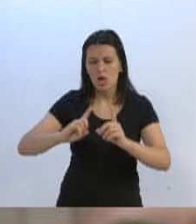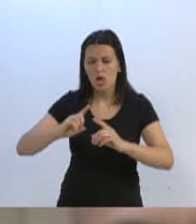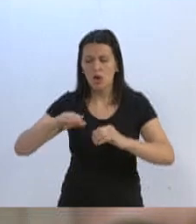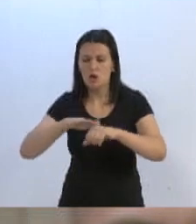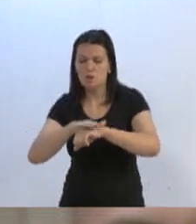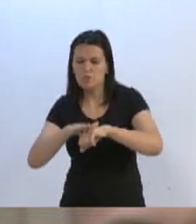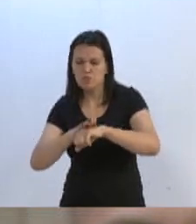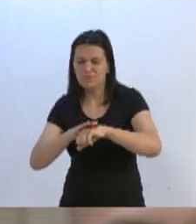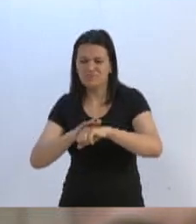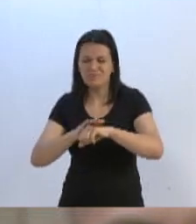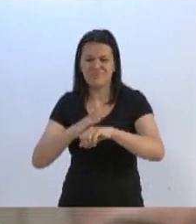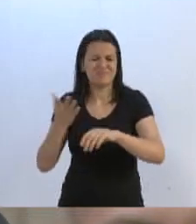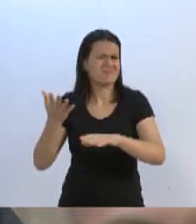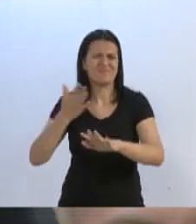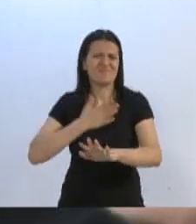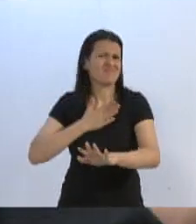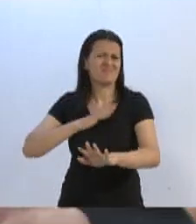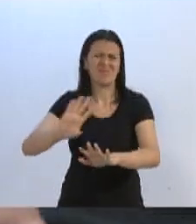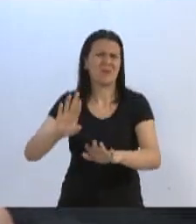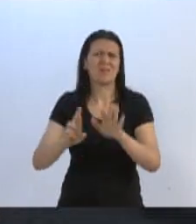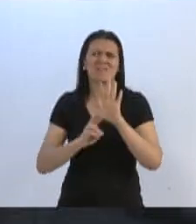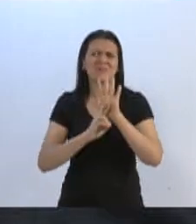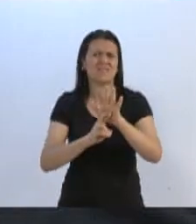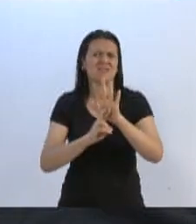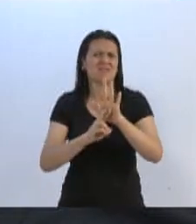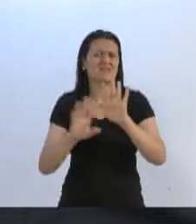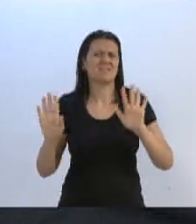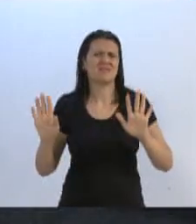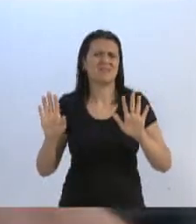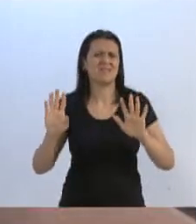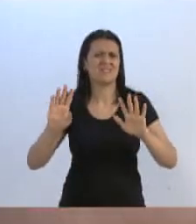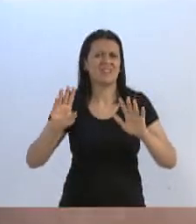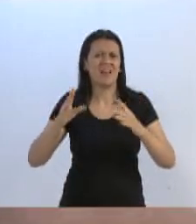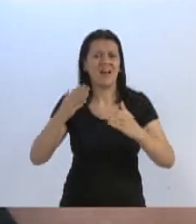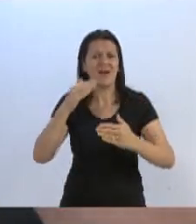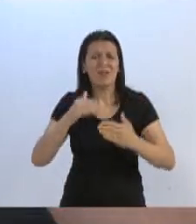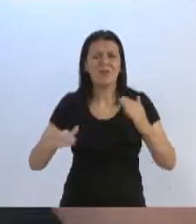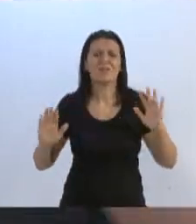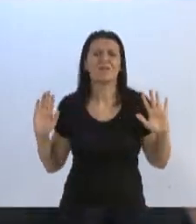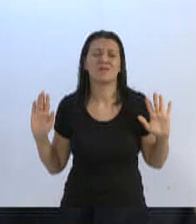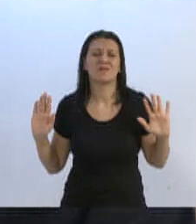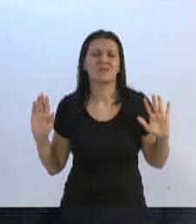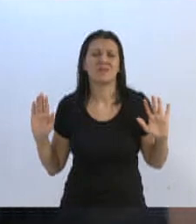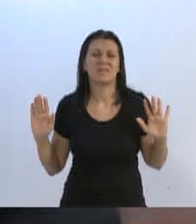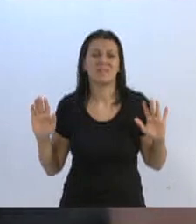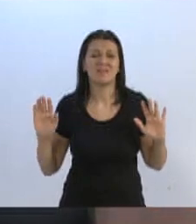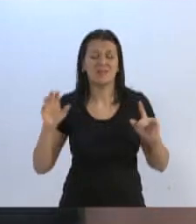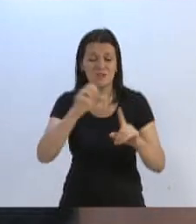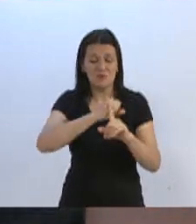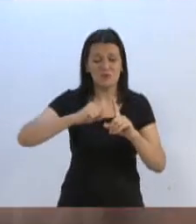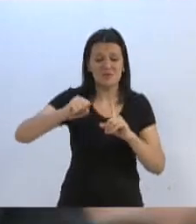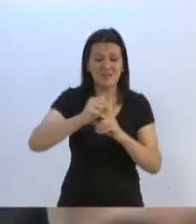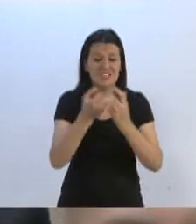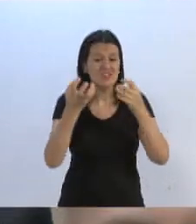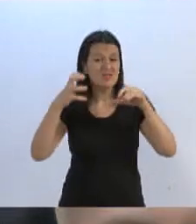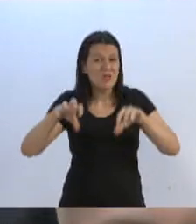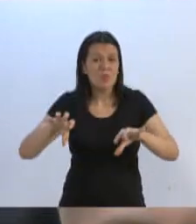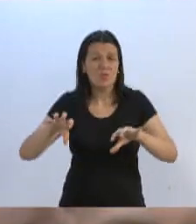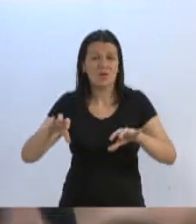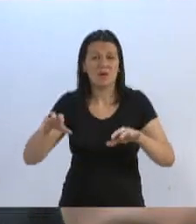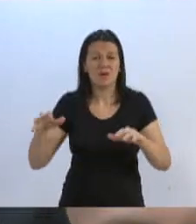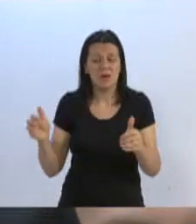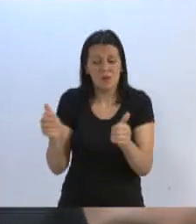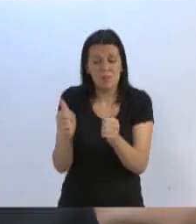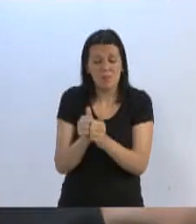se identifica representada aqui, muito pelo contrário. Ela quer se ver distante desse espaço.